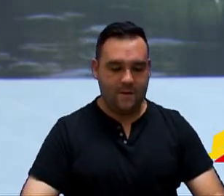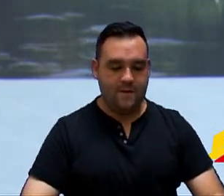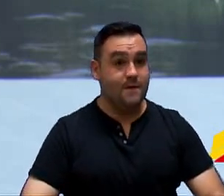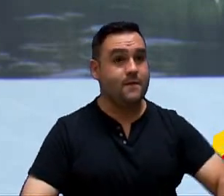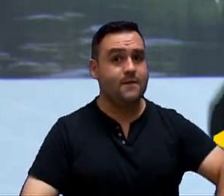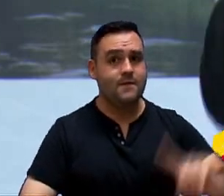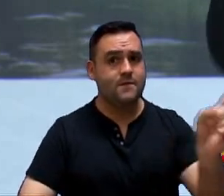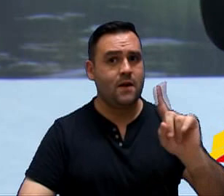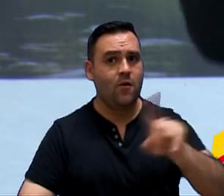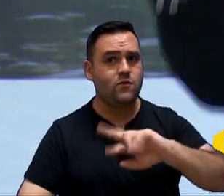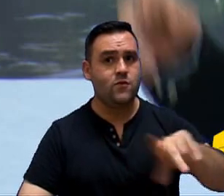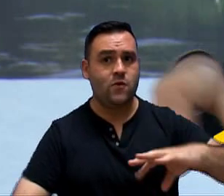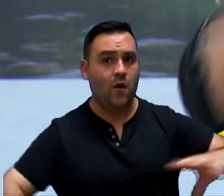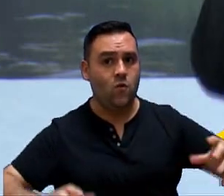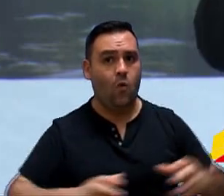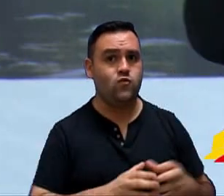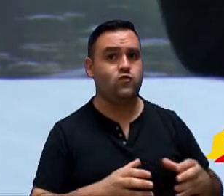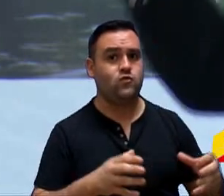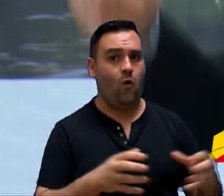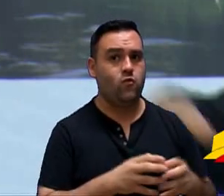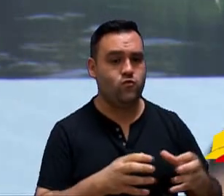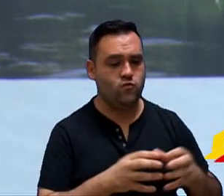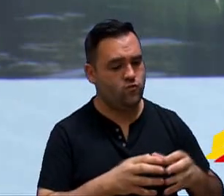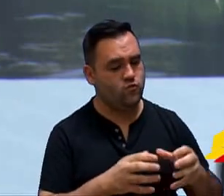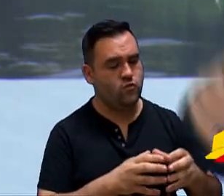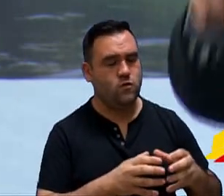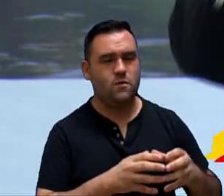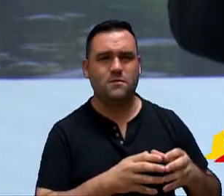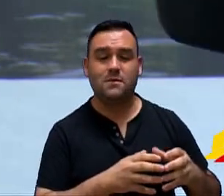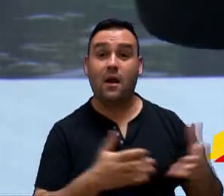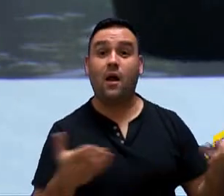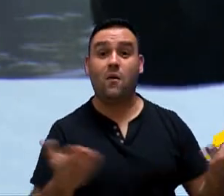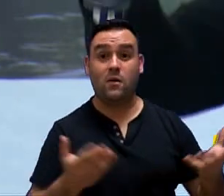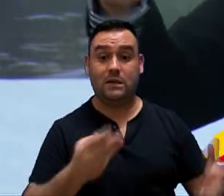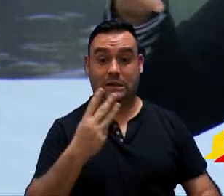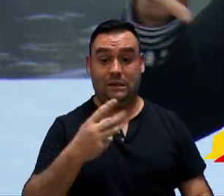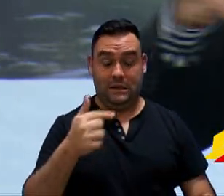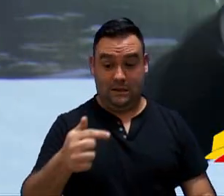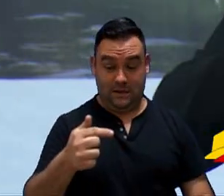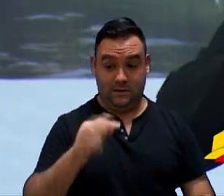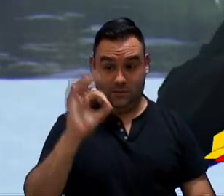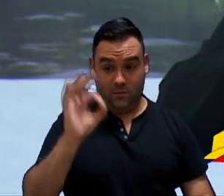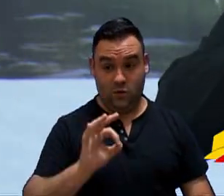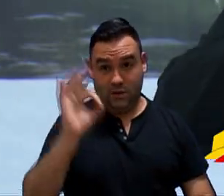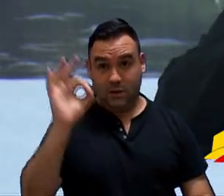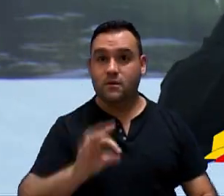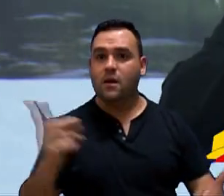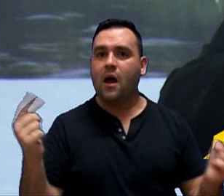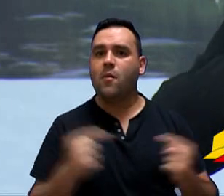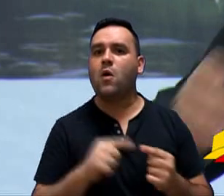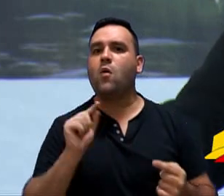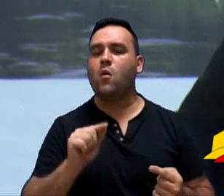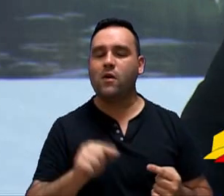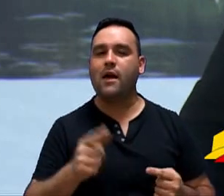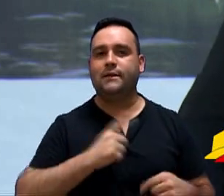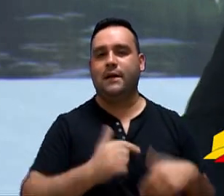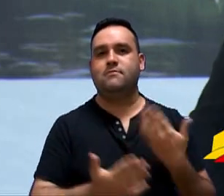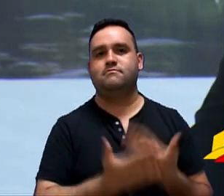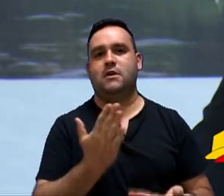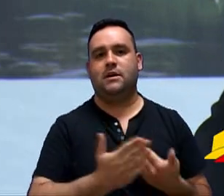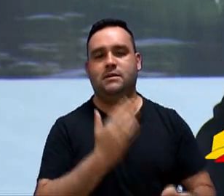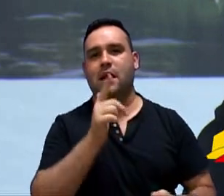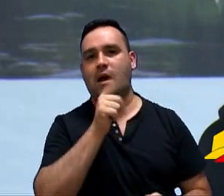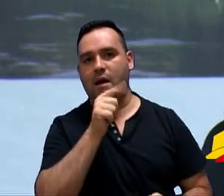Não, não, conjunto, conjunto, vereador, é conjunto. Nesses 37% está incluso essa perda